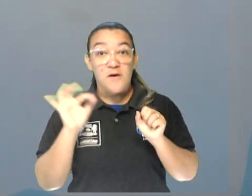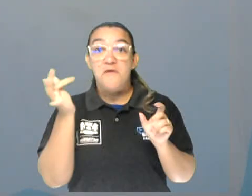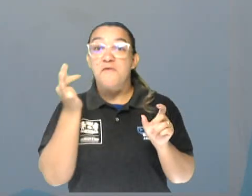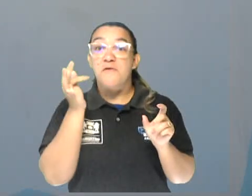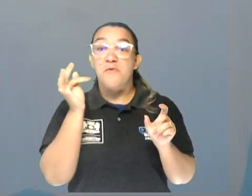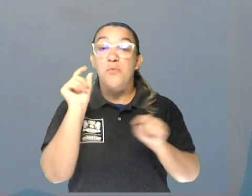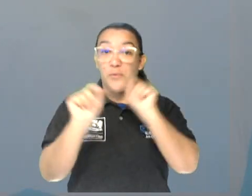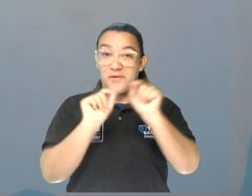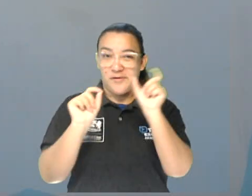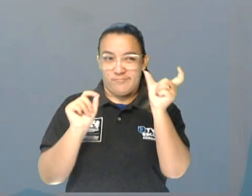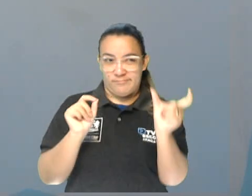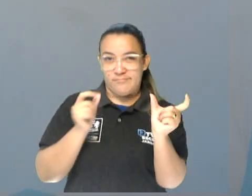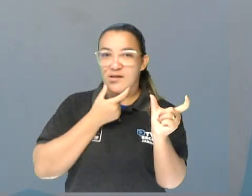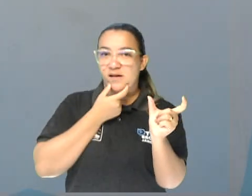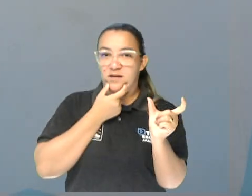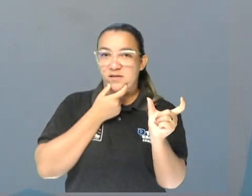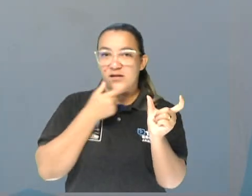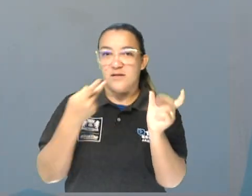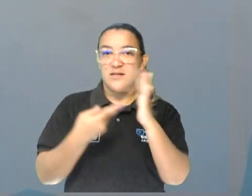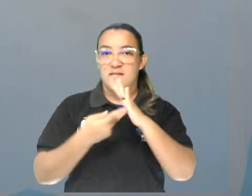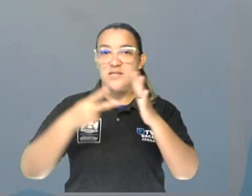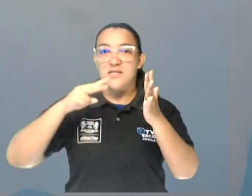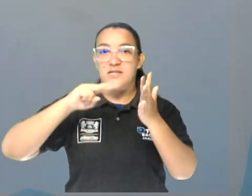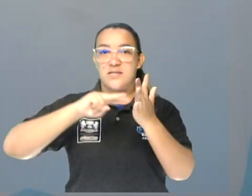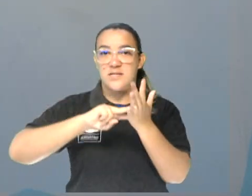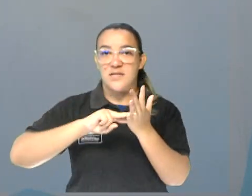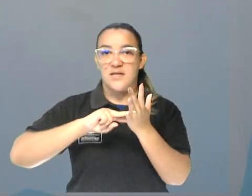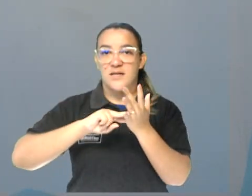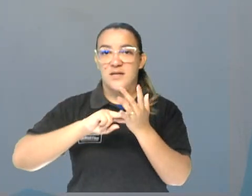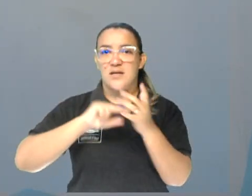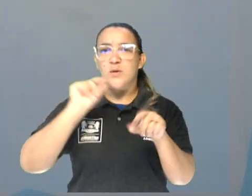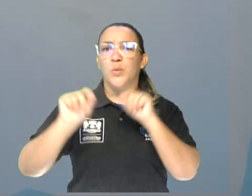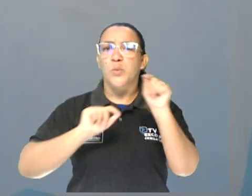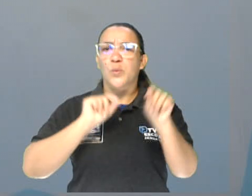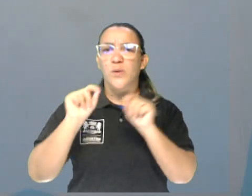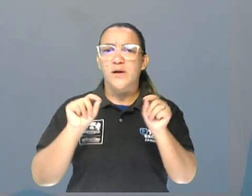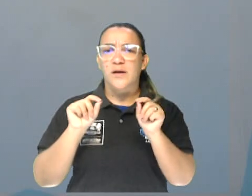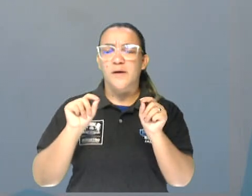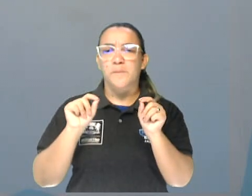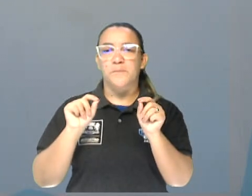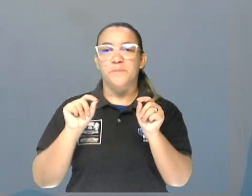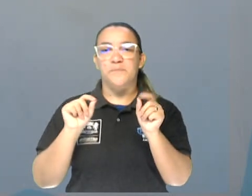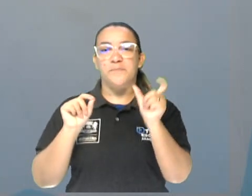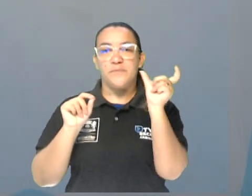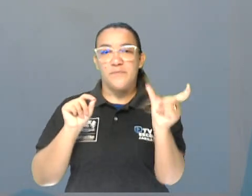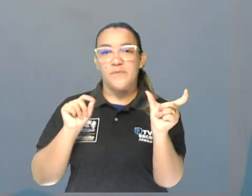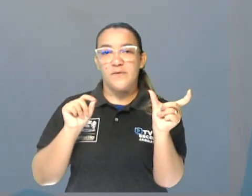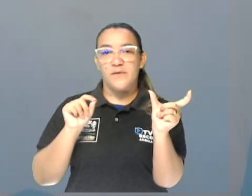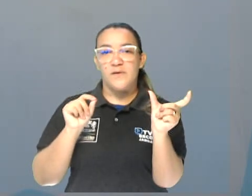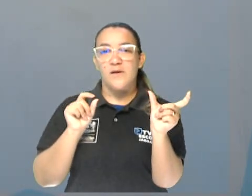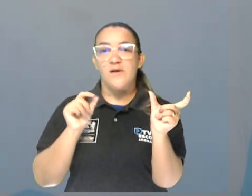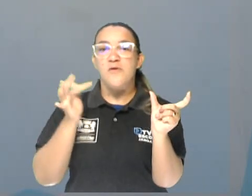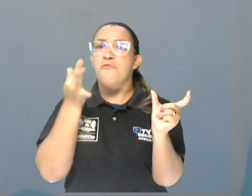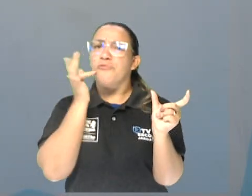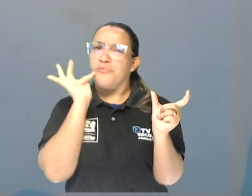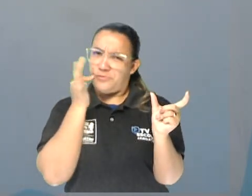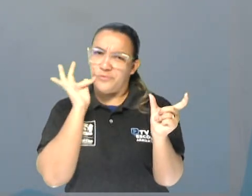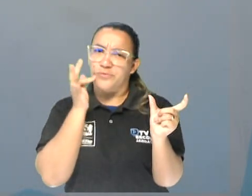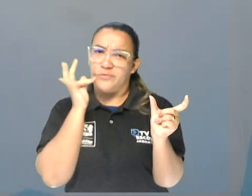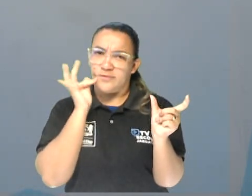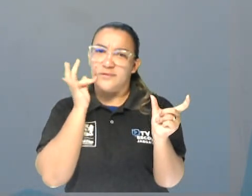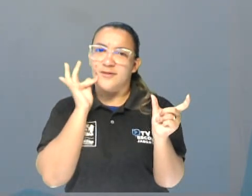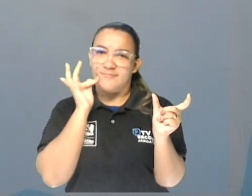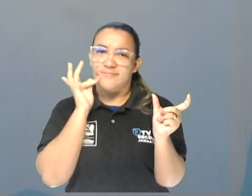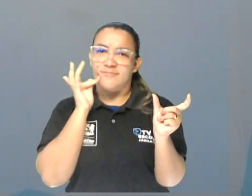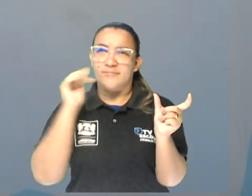Market, né? E também Green Market, Fruit Market, que daí Fruit, que significa fruta, Então, já